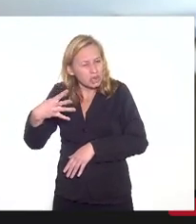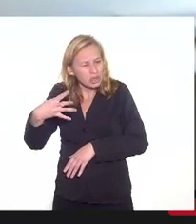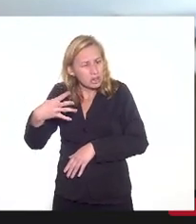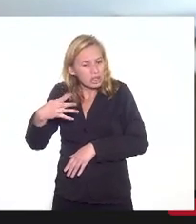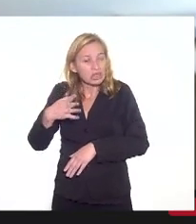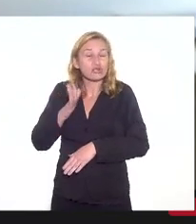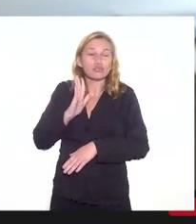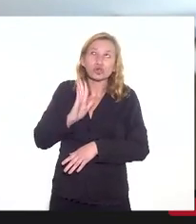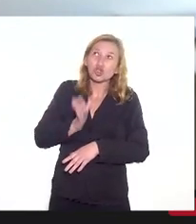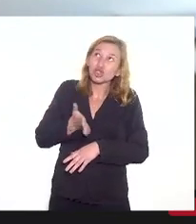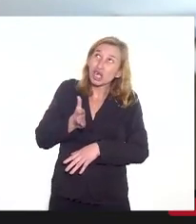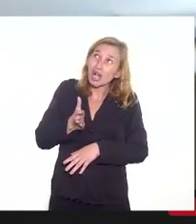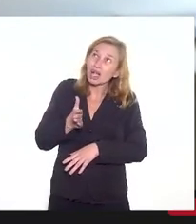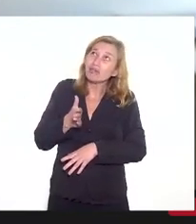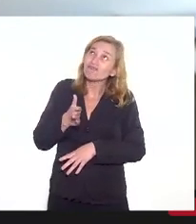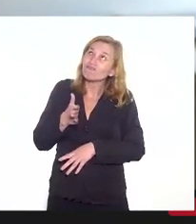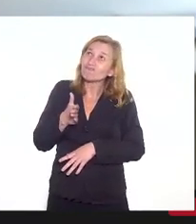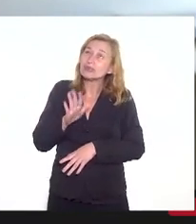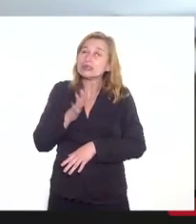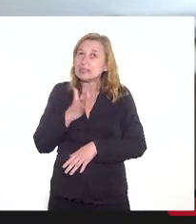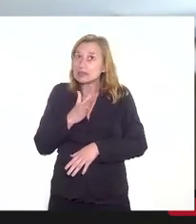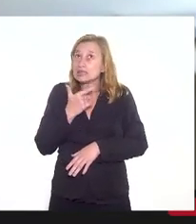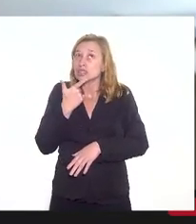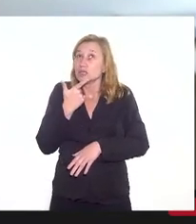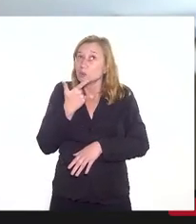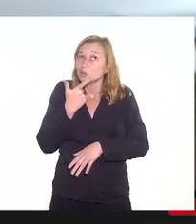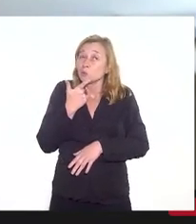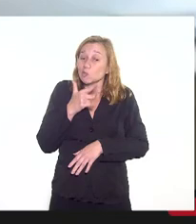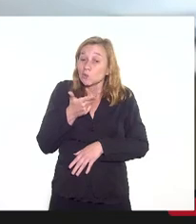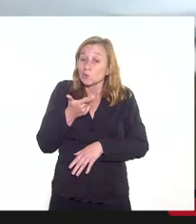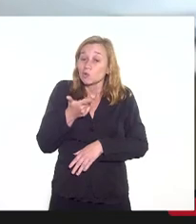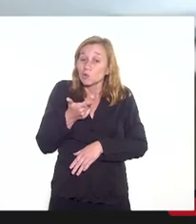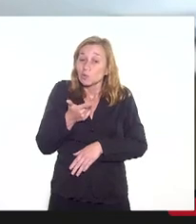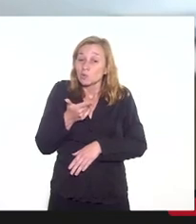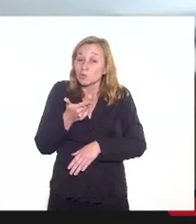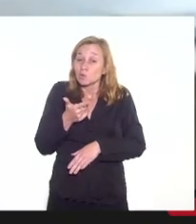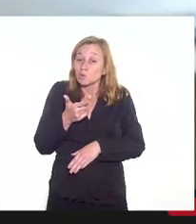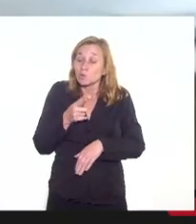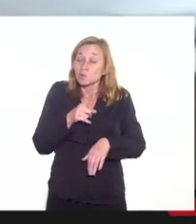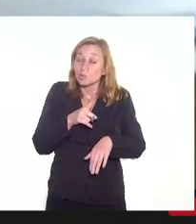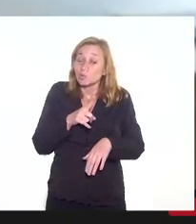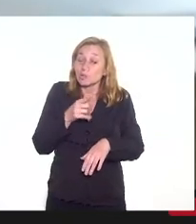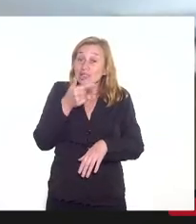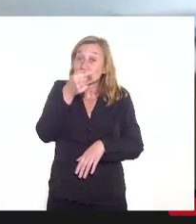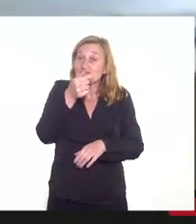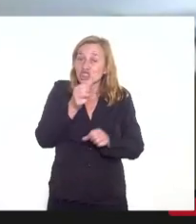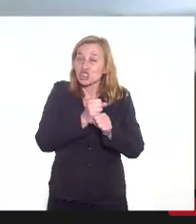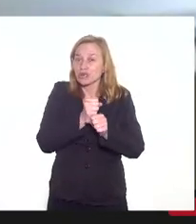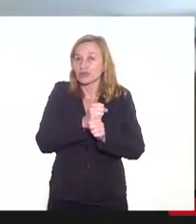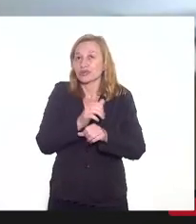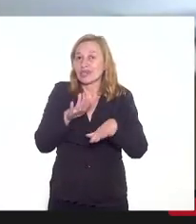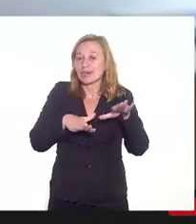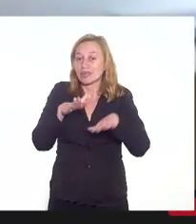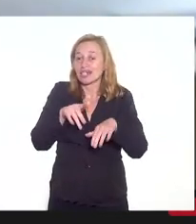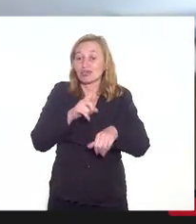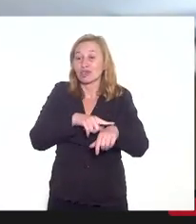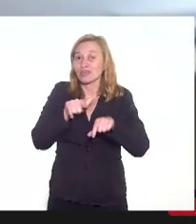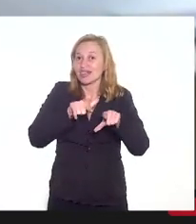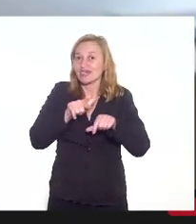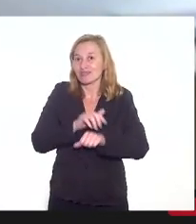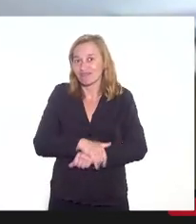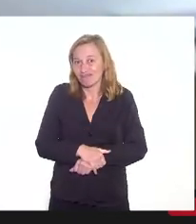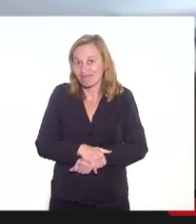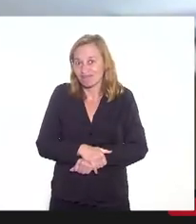Então, já se passaram daí, no mínimo, vai depender da carreira, sete anos. E eu acho